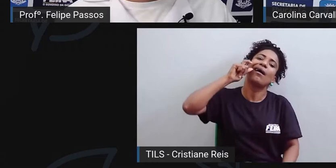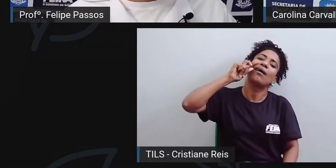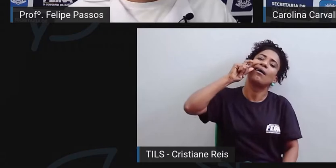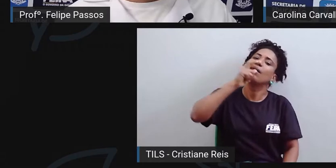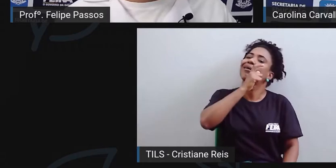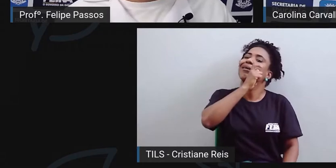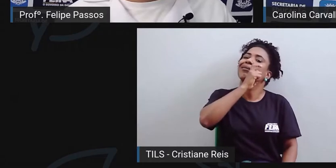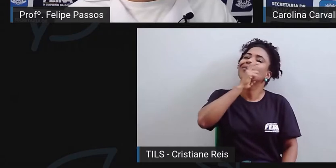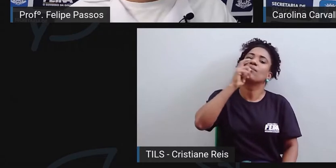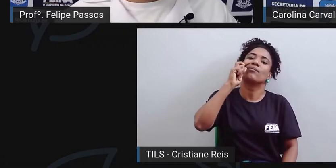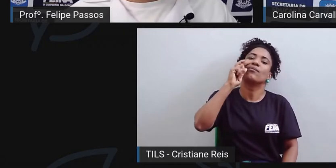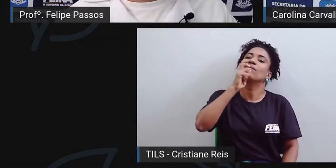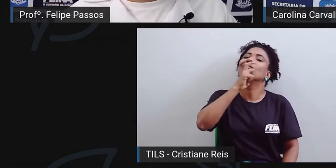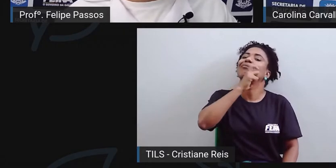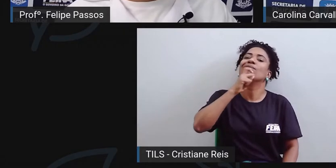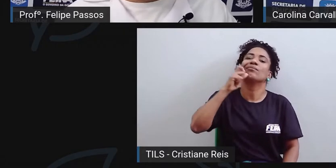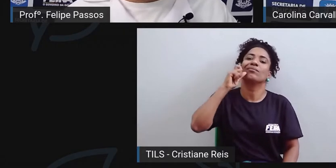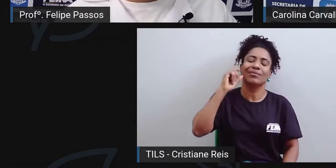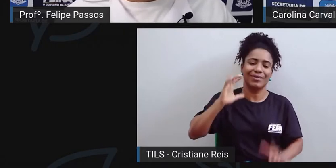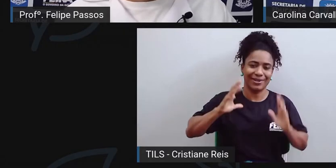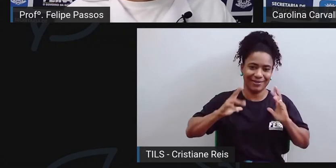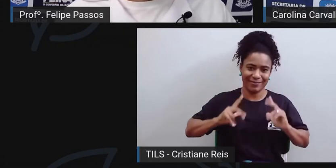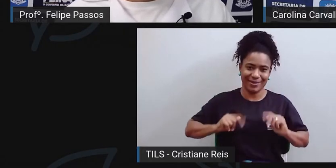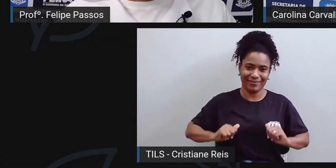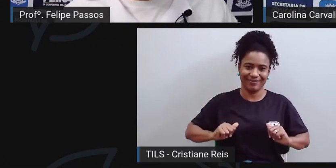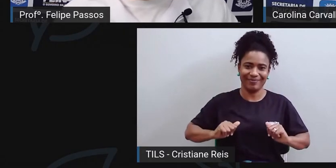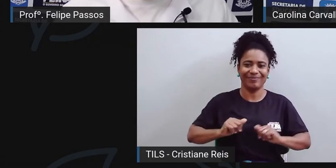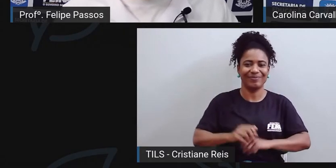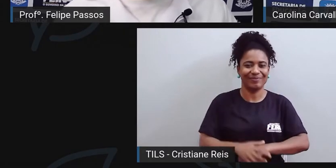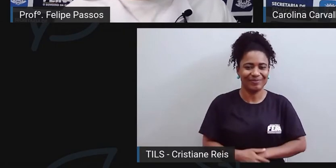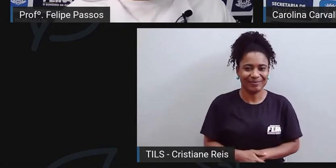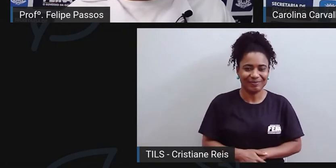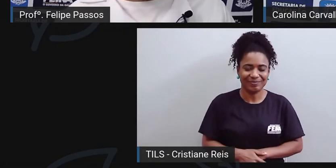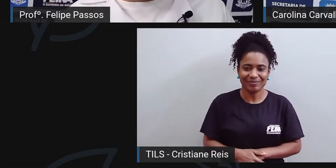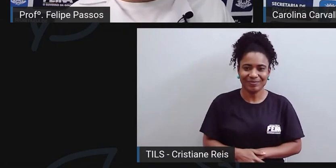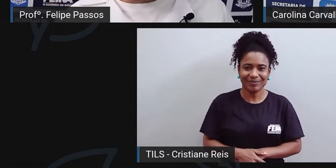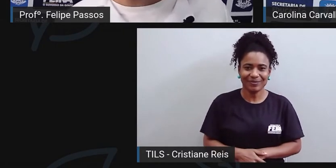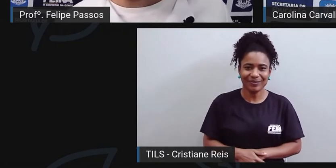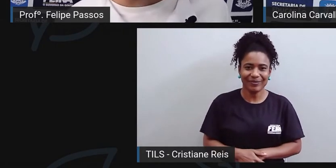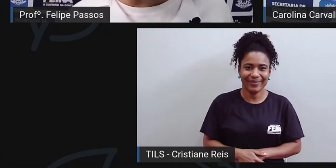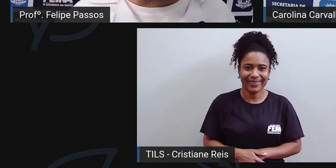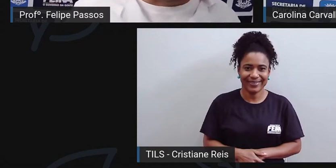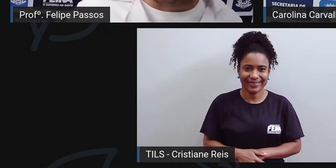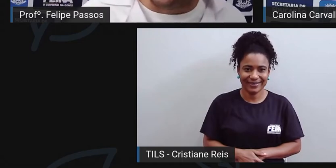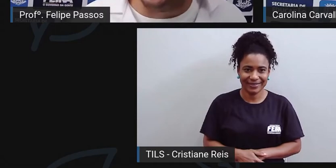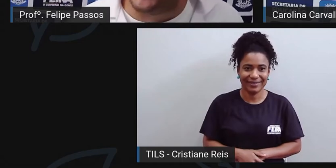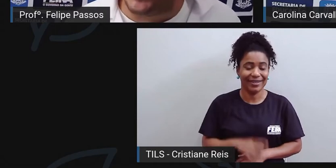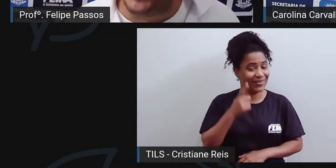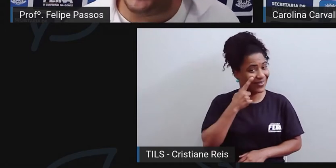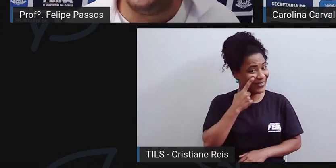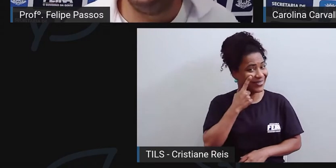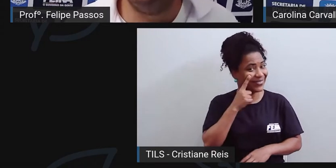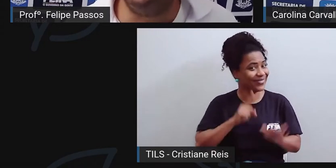tratamento em casos específicos. Beleza. Agora eu vou falar do negócio meio polêmico.